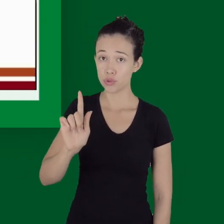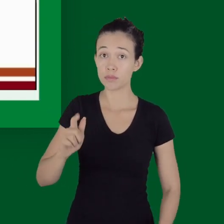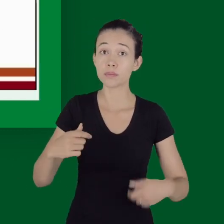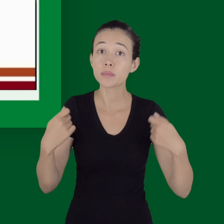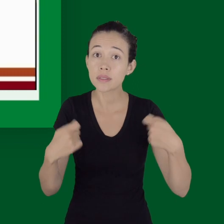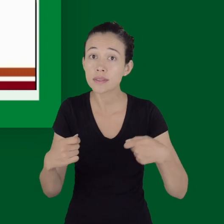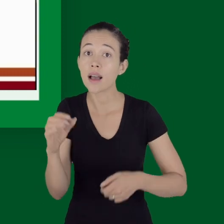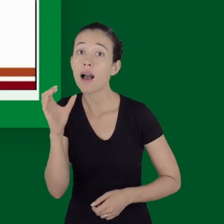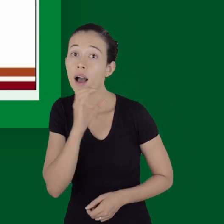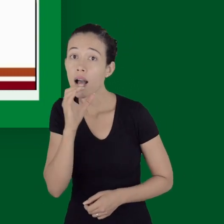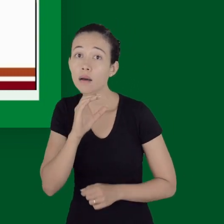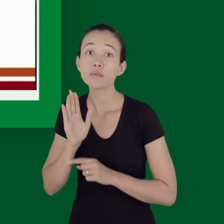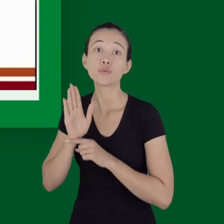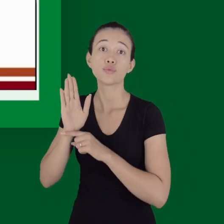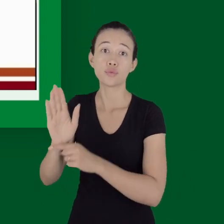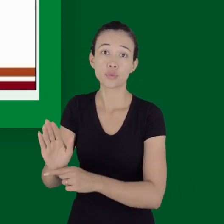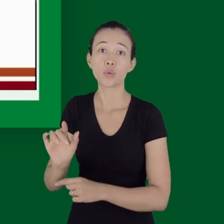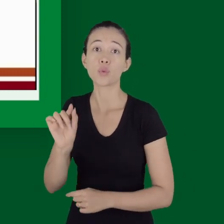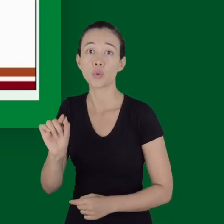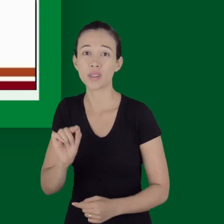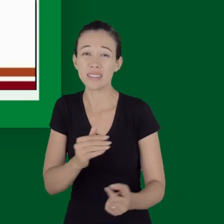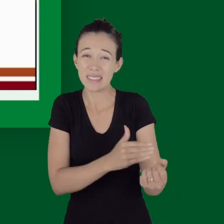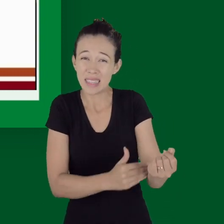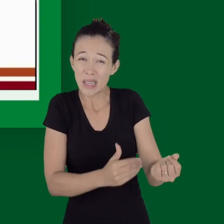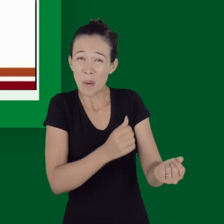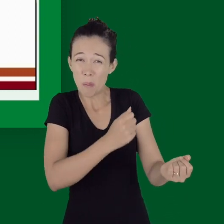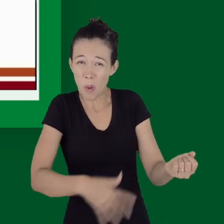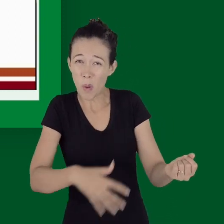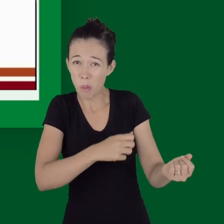reposição volêmica, incluindo transfusão de massas e clases.